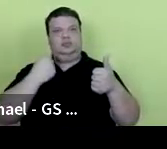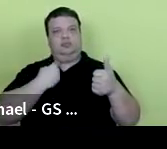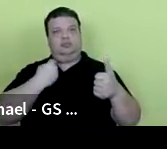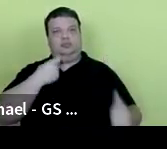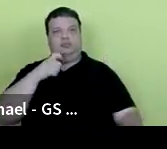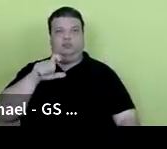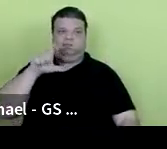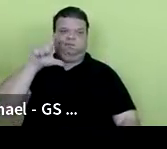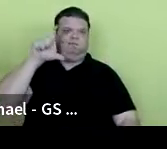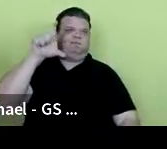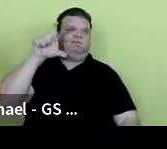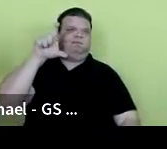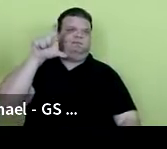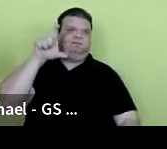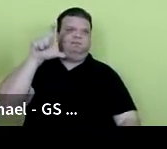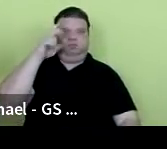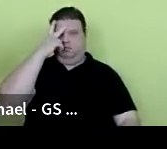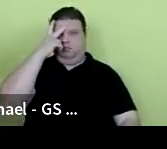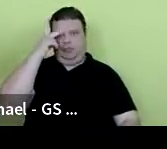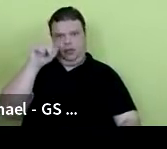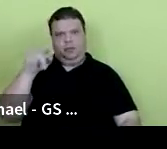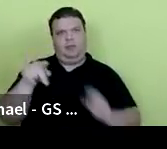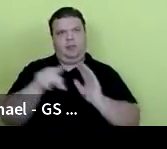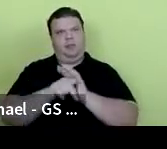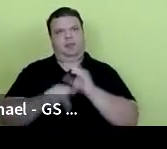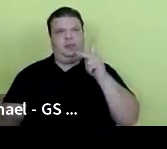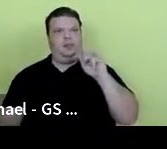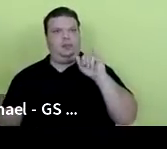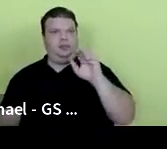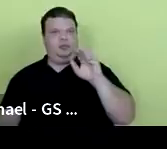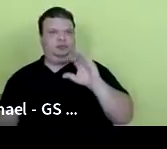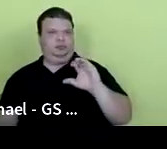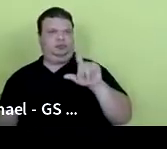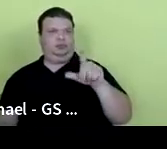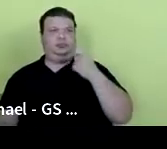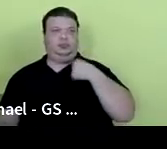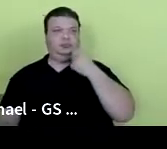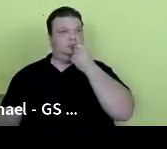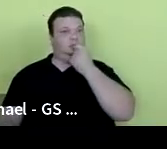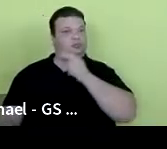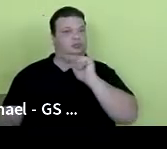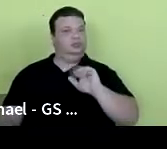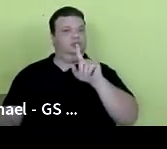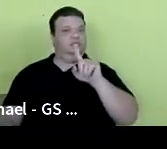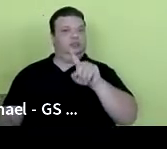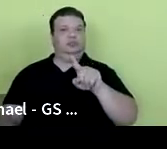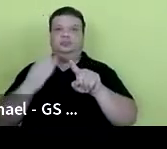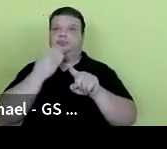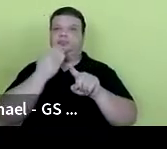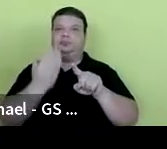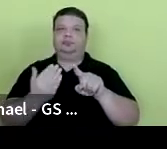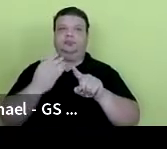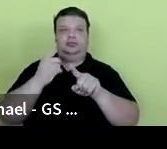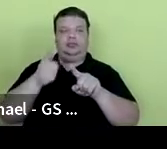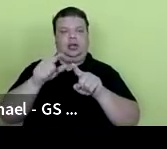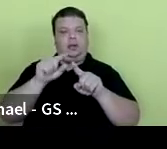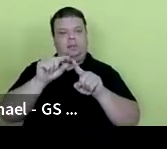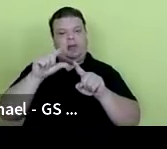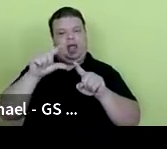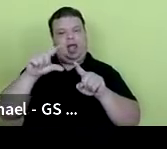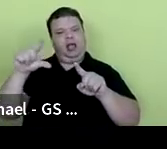expressivo de bolsistas PIBIC e também, o que nos alegra muito, o pedido que cada vez mais